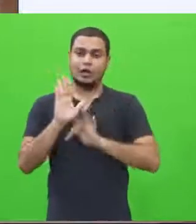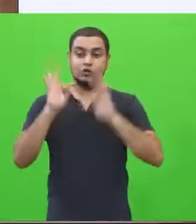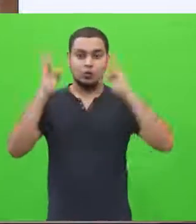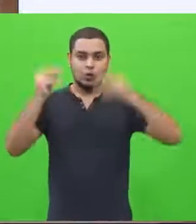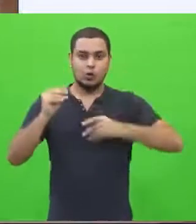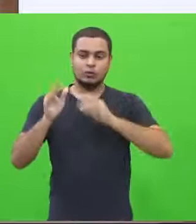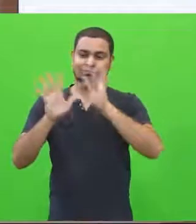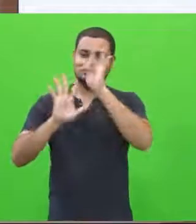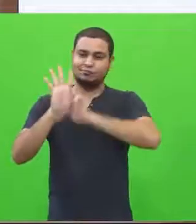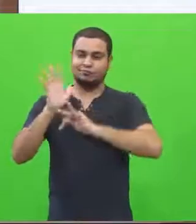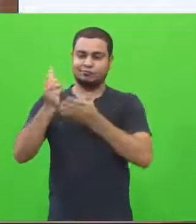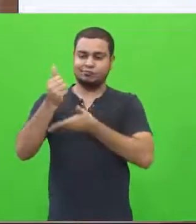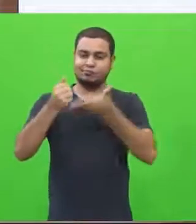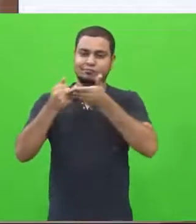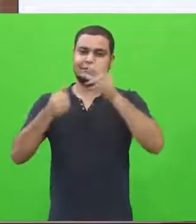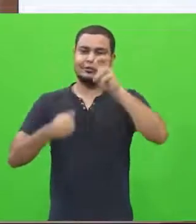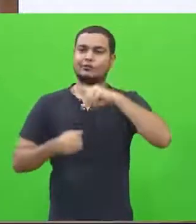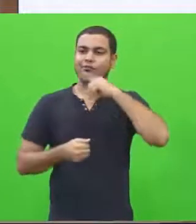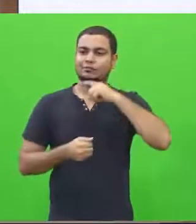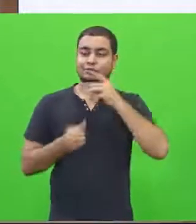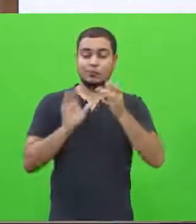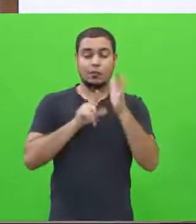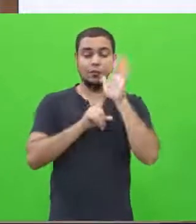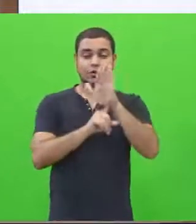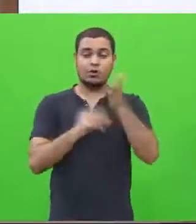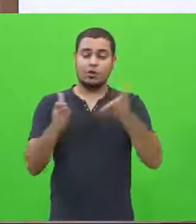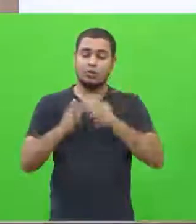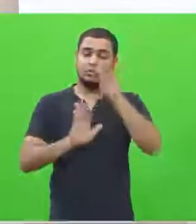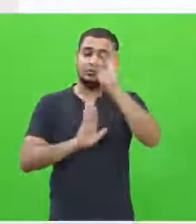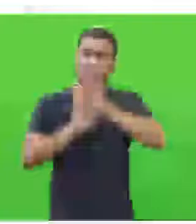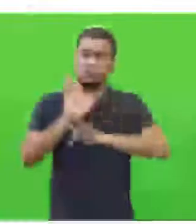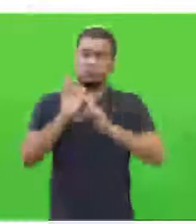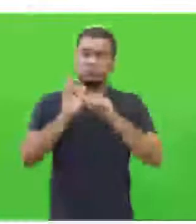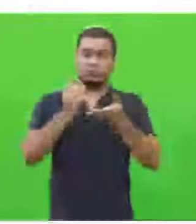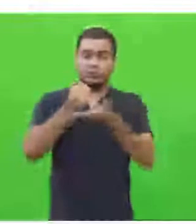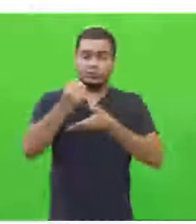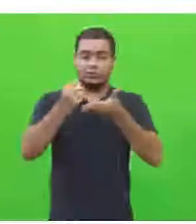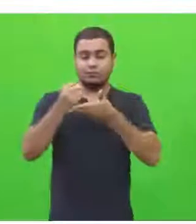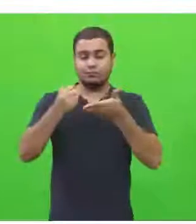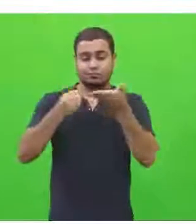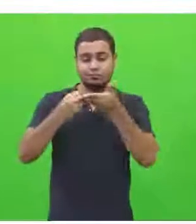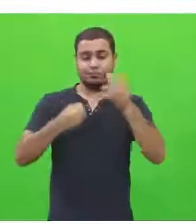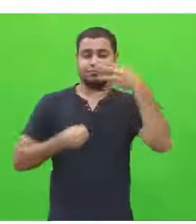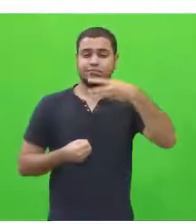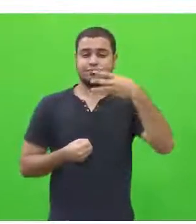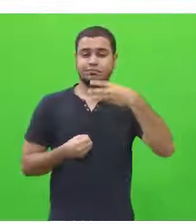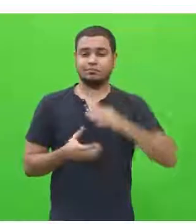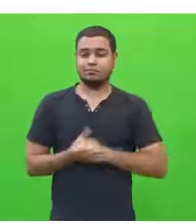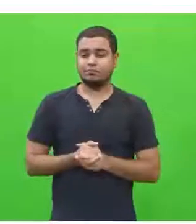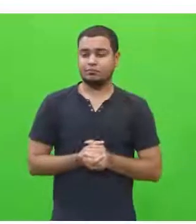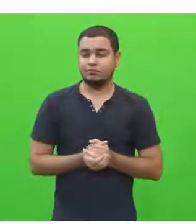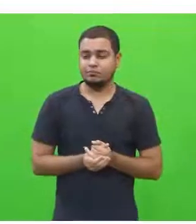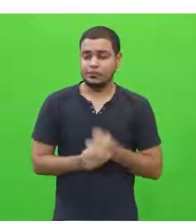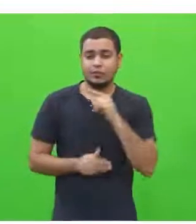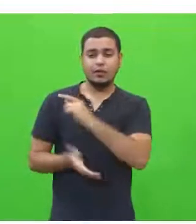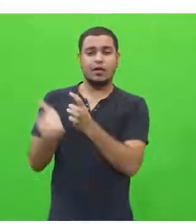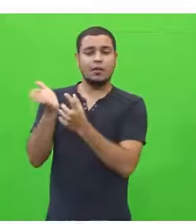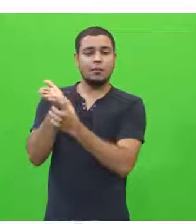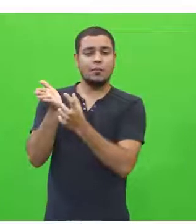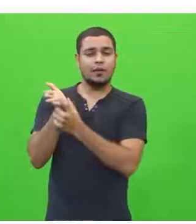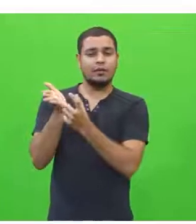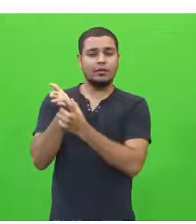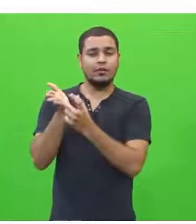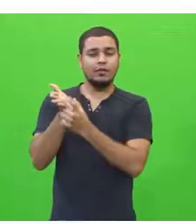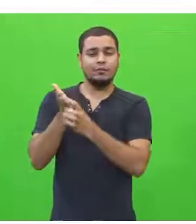os cinco níveis. Então, nós trouxemos o nível 3. Observem o mesmo parágrafo. Nesse nível 3,